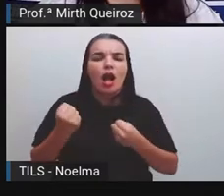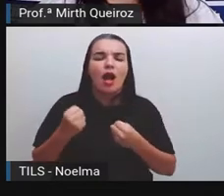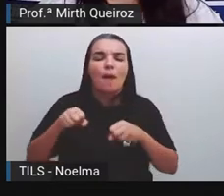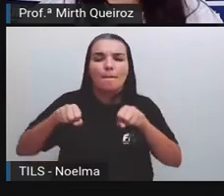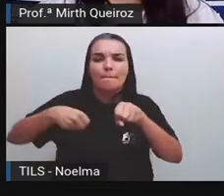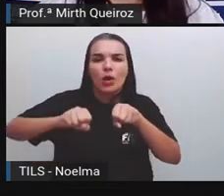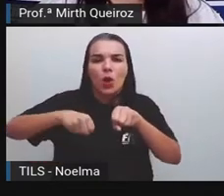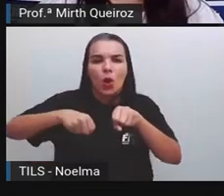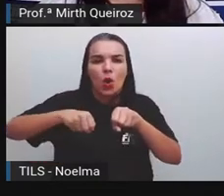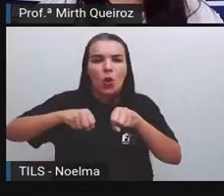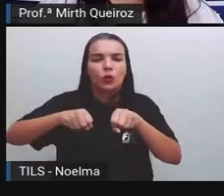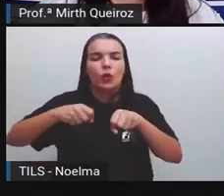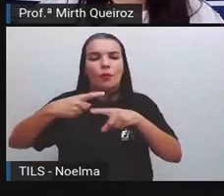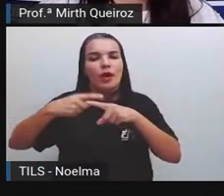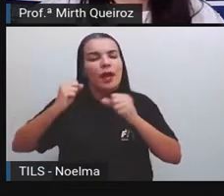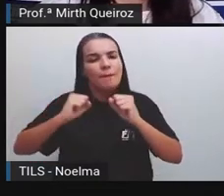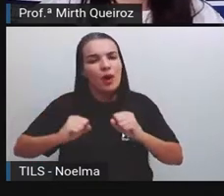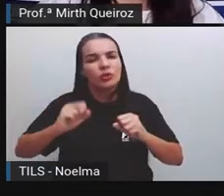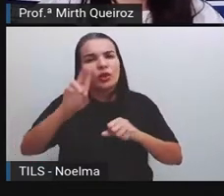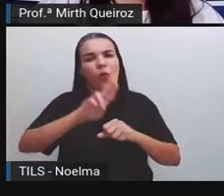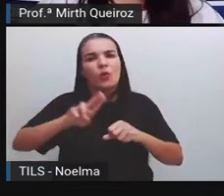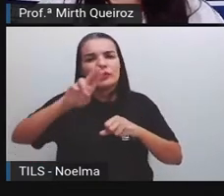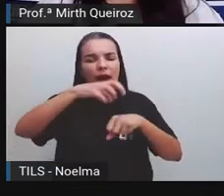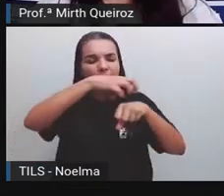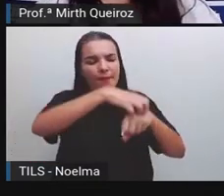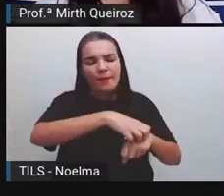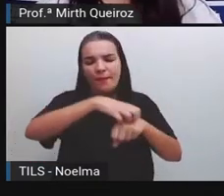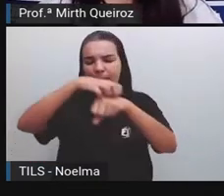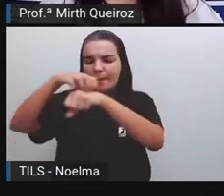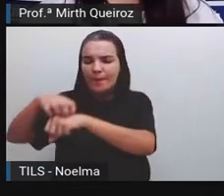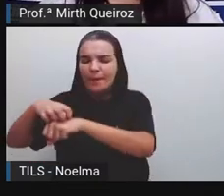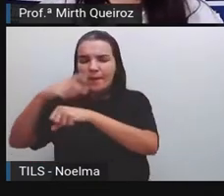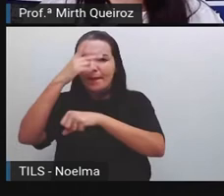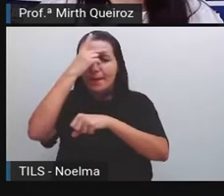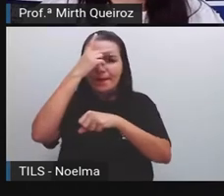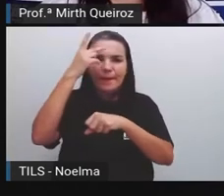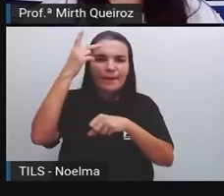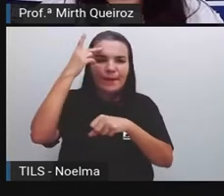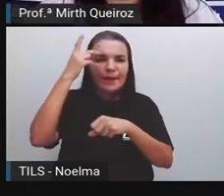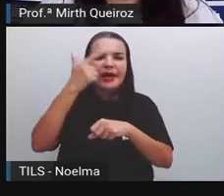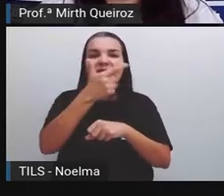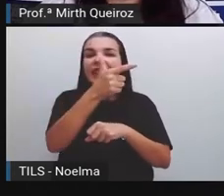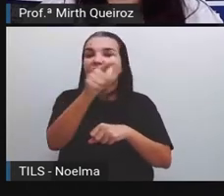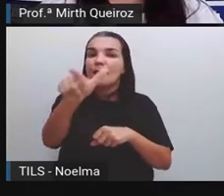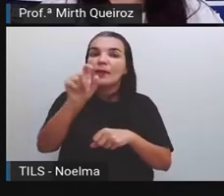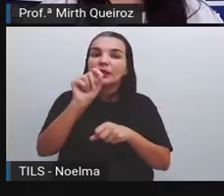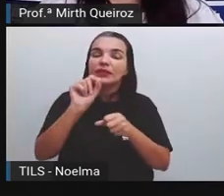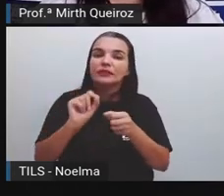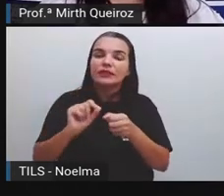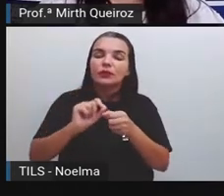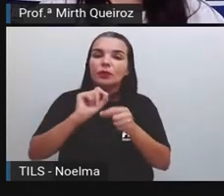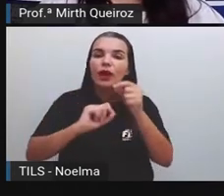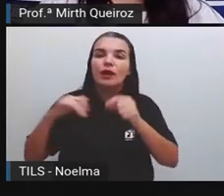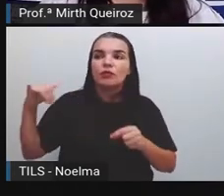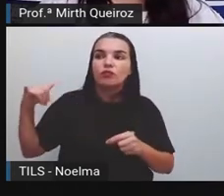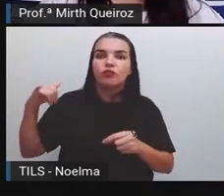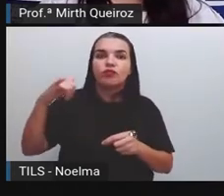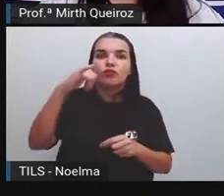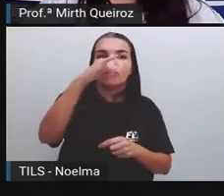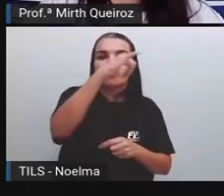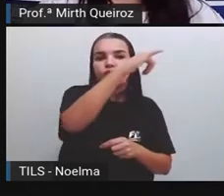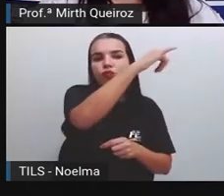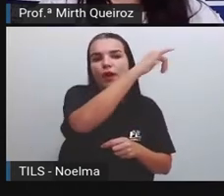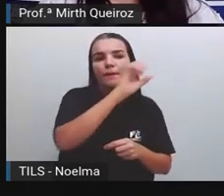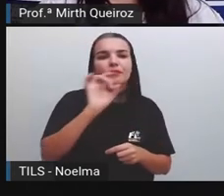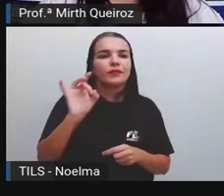transportar pessoas. E depois, mais tarde, vem o avião também, né? Antigamente, se utilizava